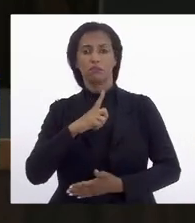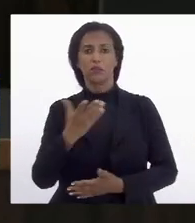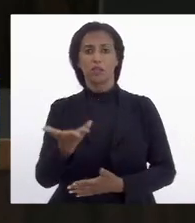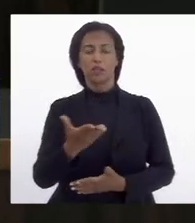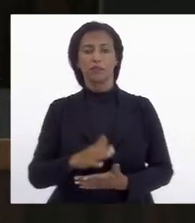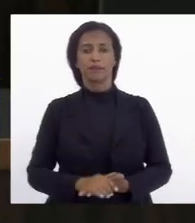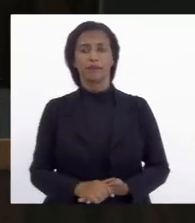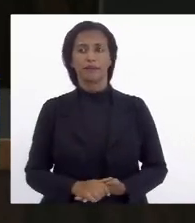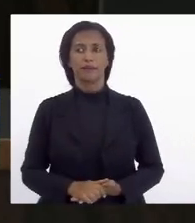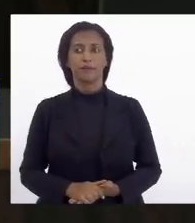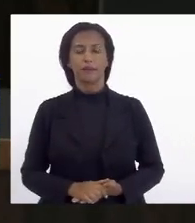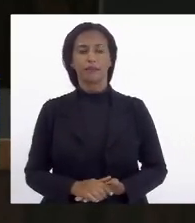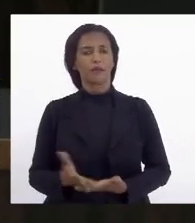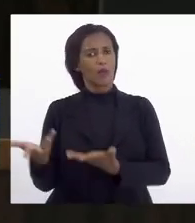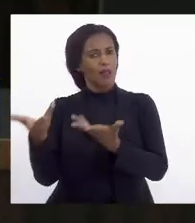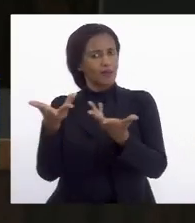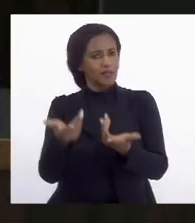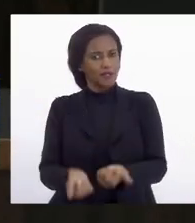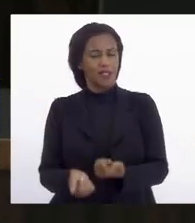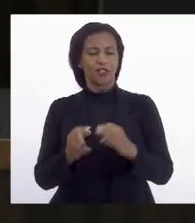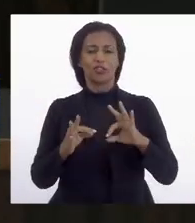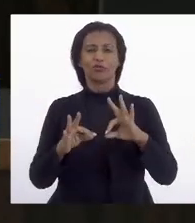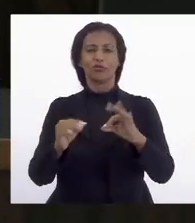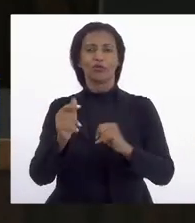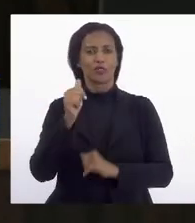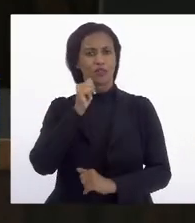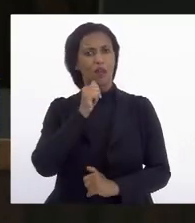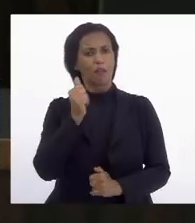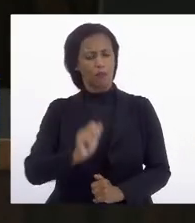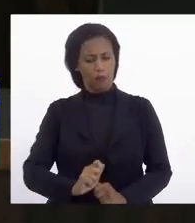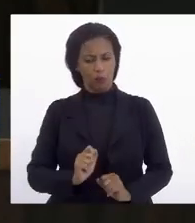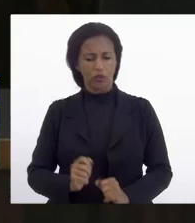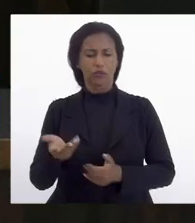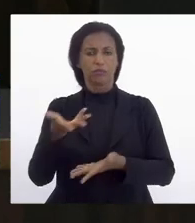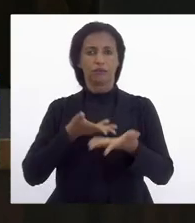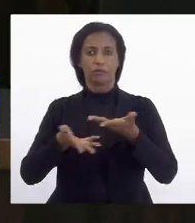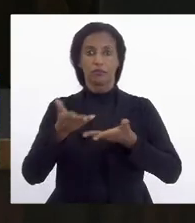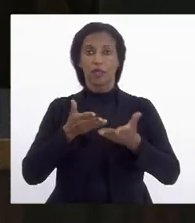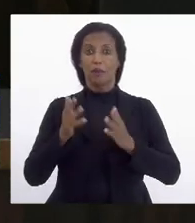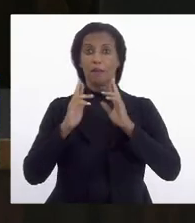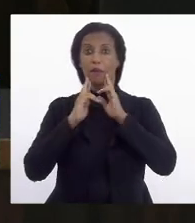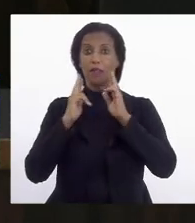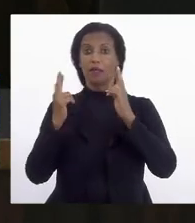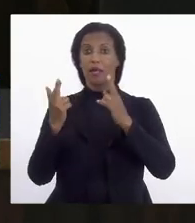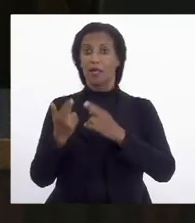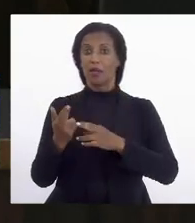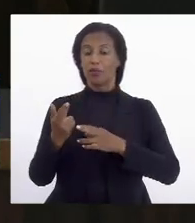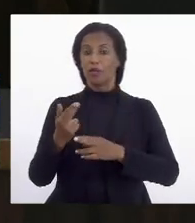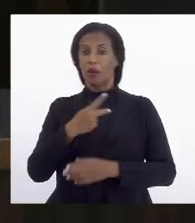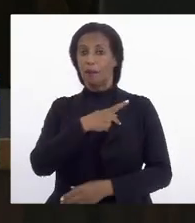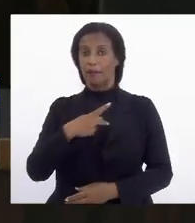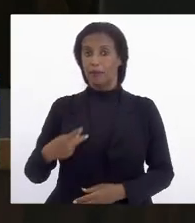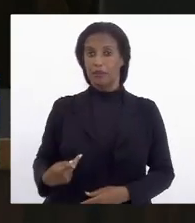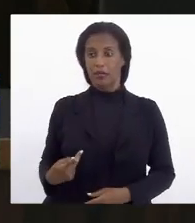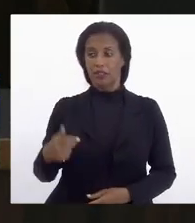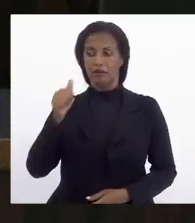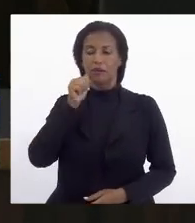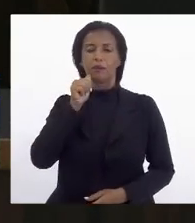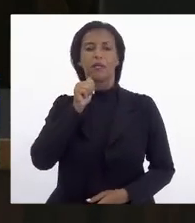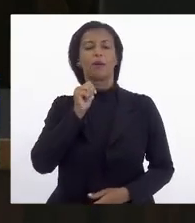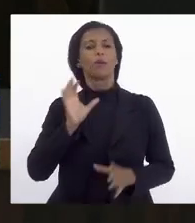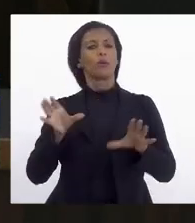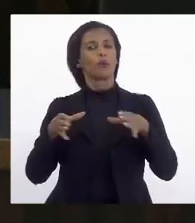o aceite de todas as deputadas mas os homens poderão participar mas a audiência será puxada pela comissão de